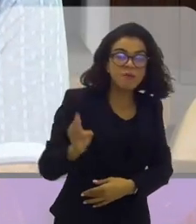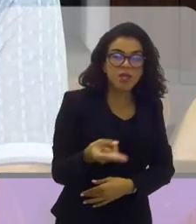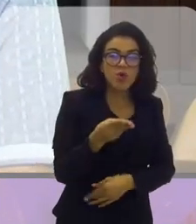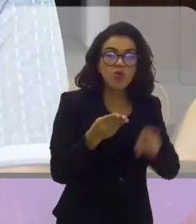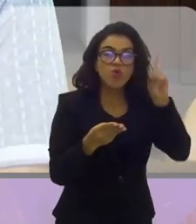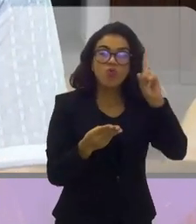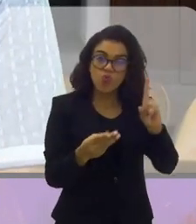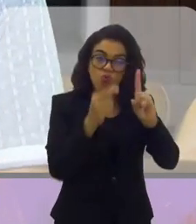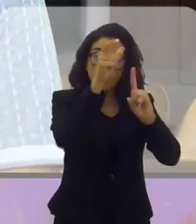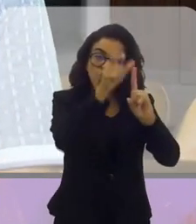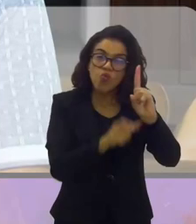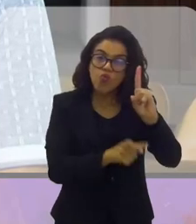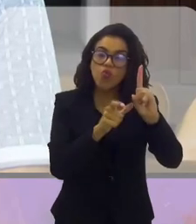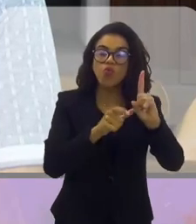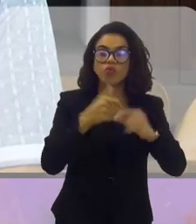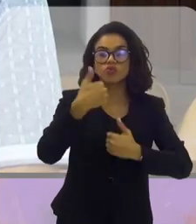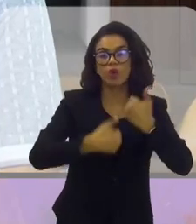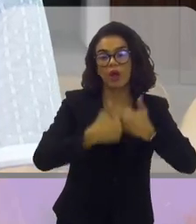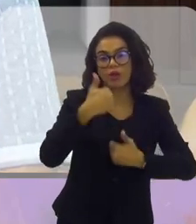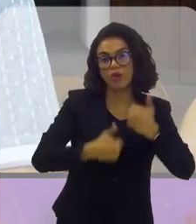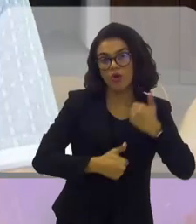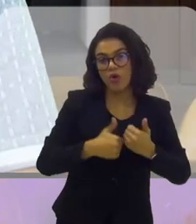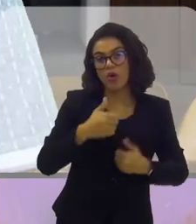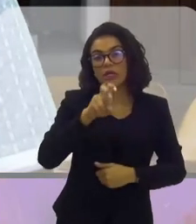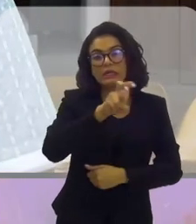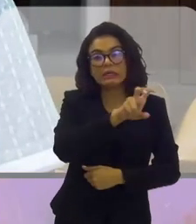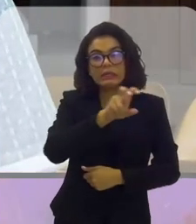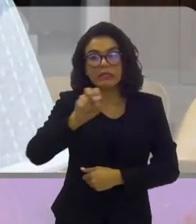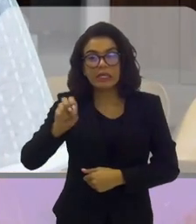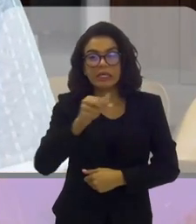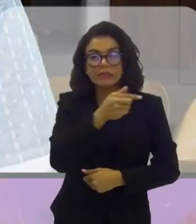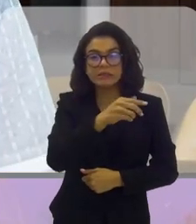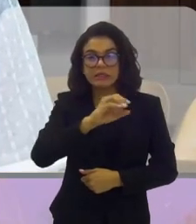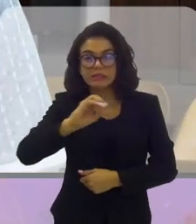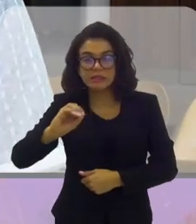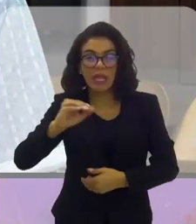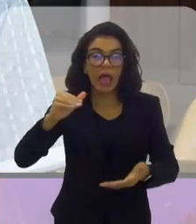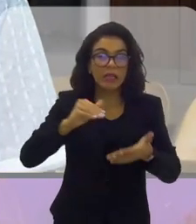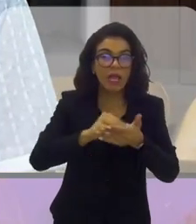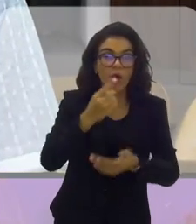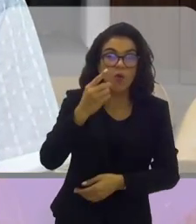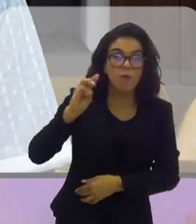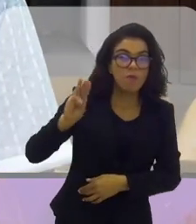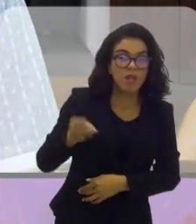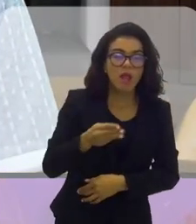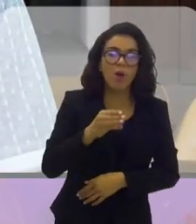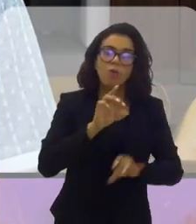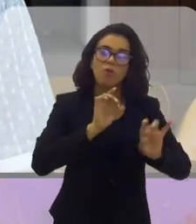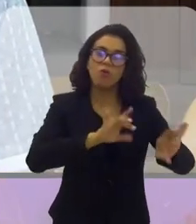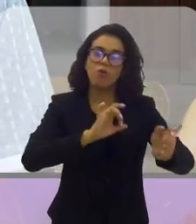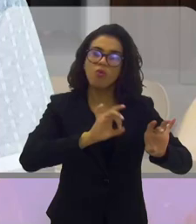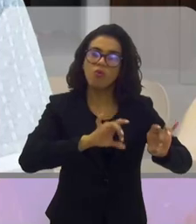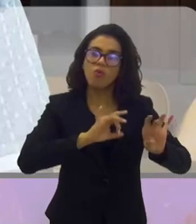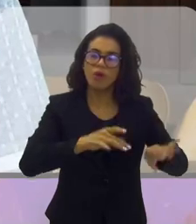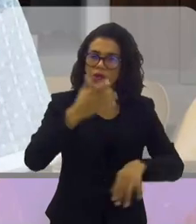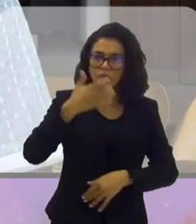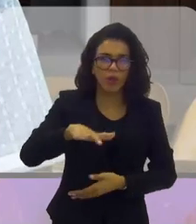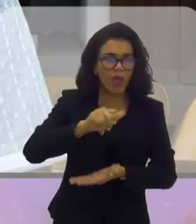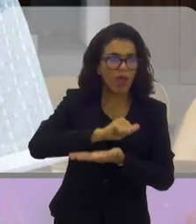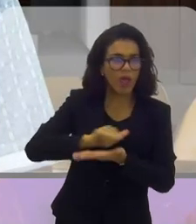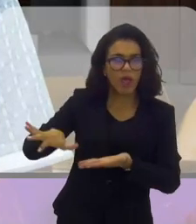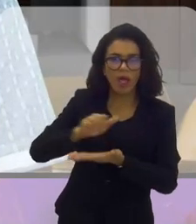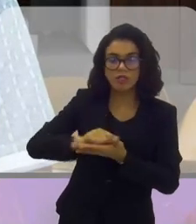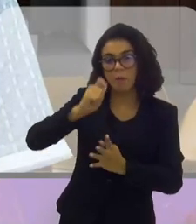por mês a um jogador, 500, 600, 700 mil, às vezes até um milhão de reais a um treinador, e não quer